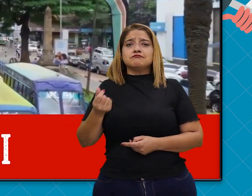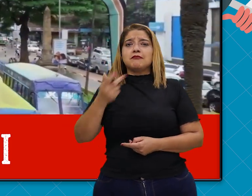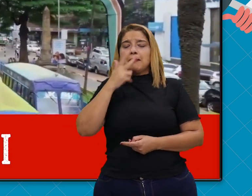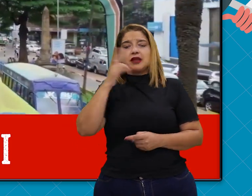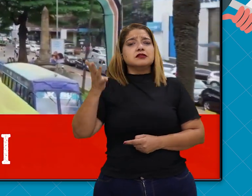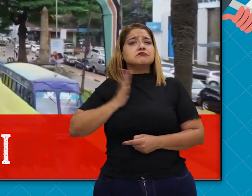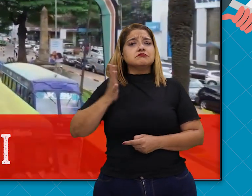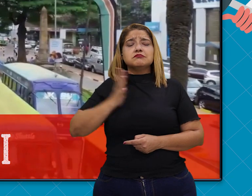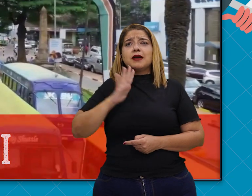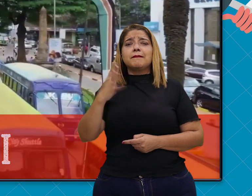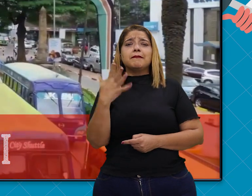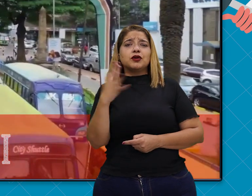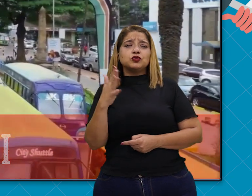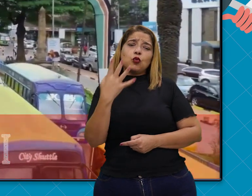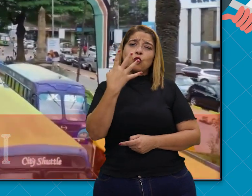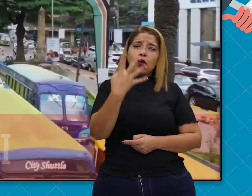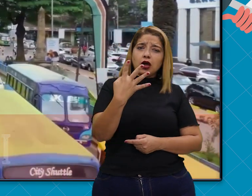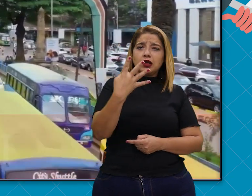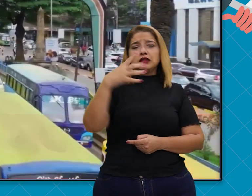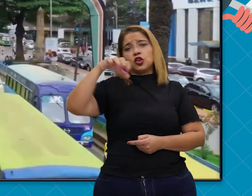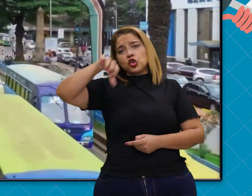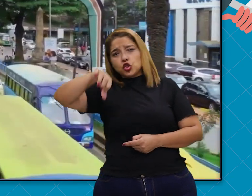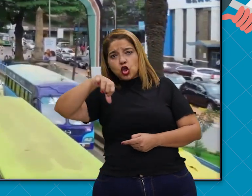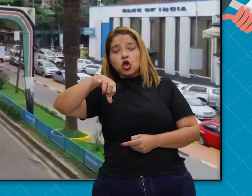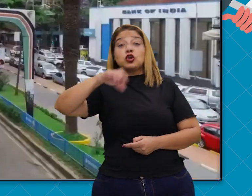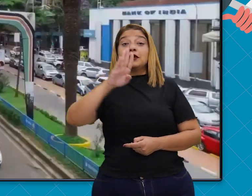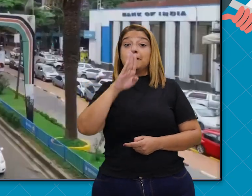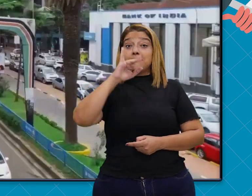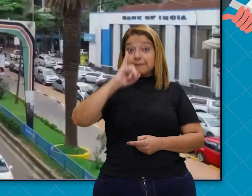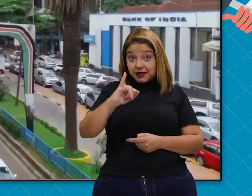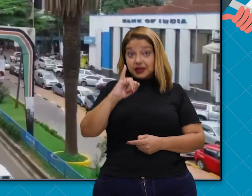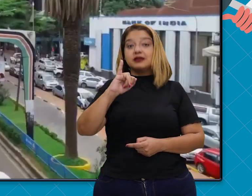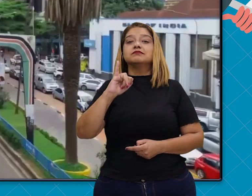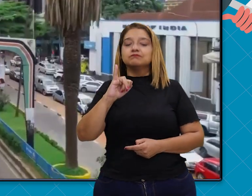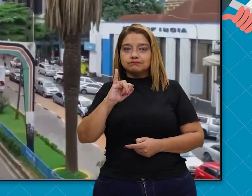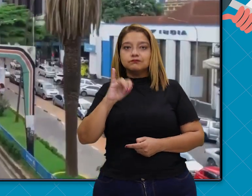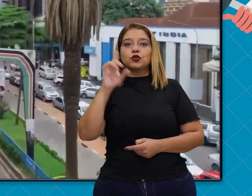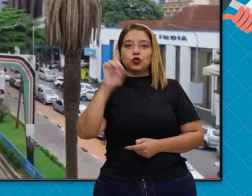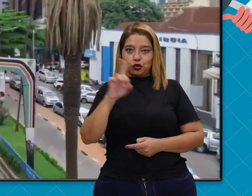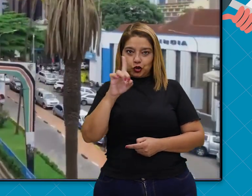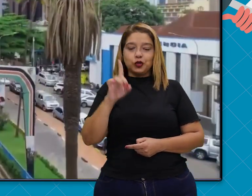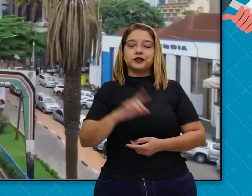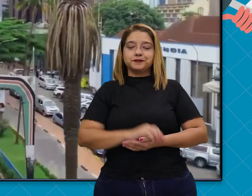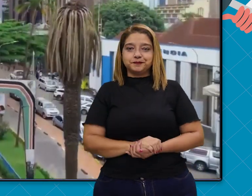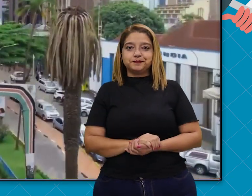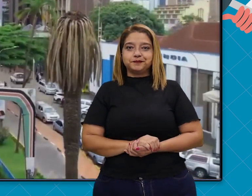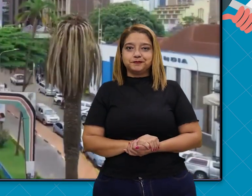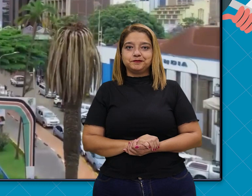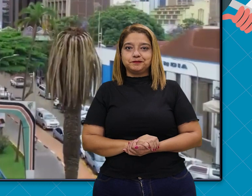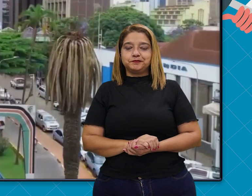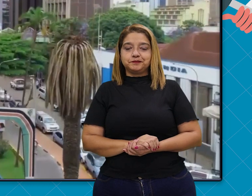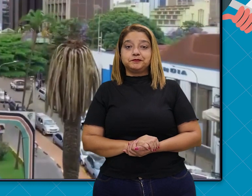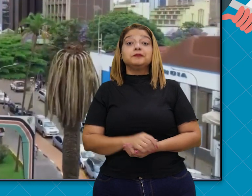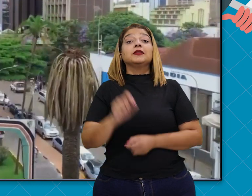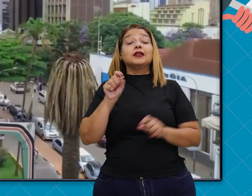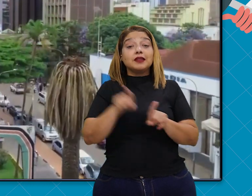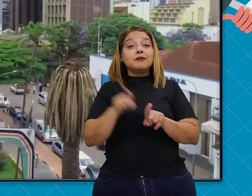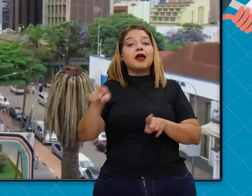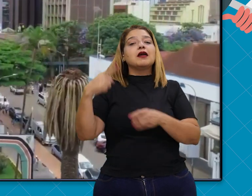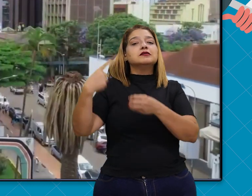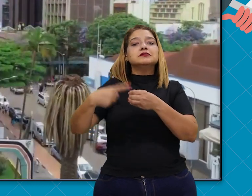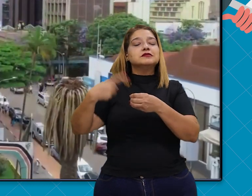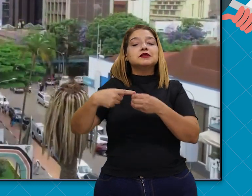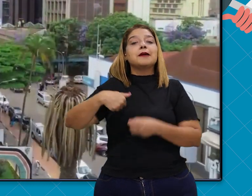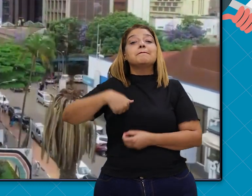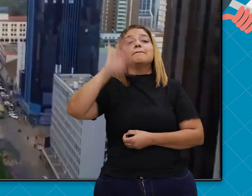estimada em 49 bilhões de dólares. E ainda assim, Nairobi é a cidade